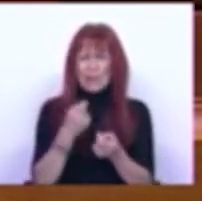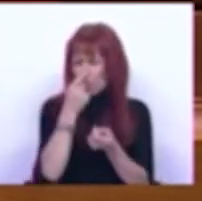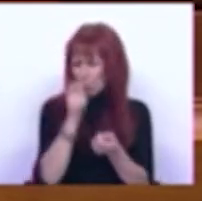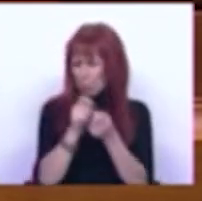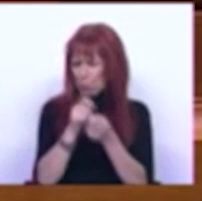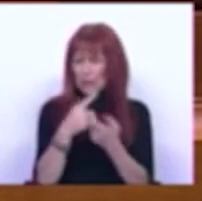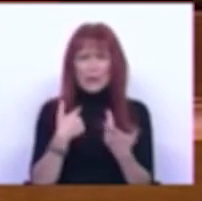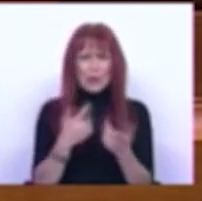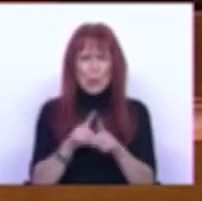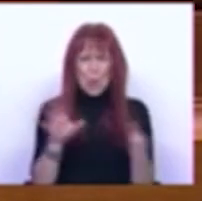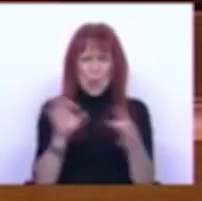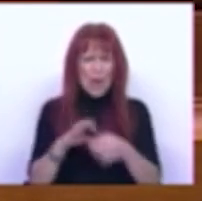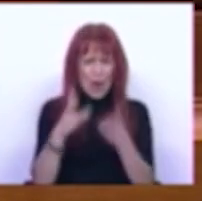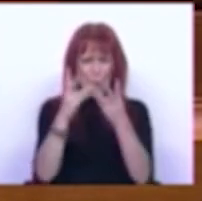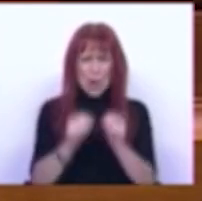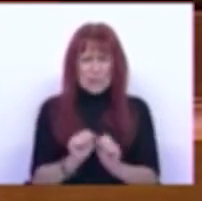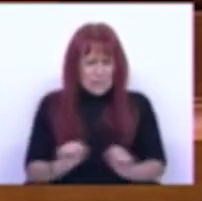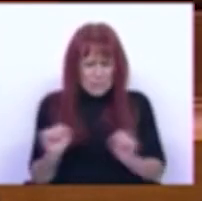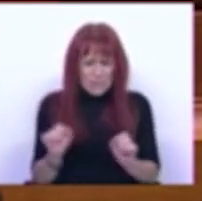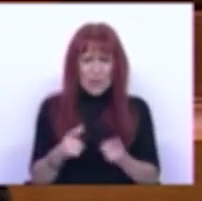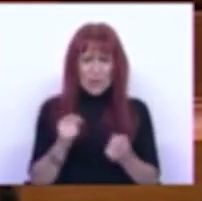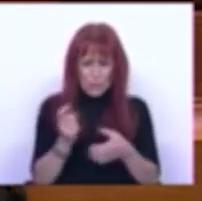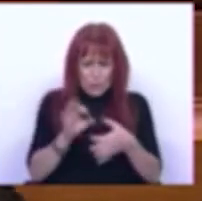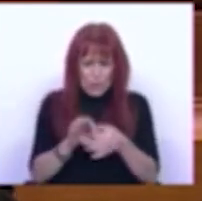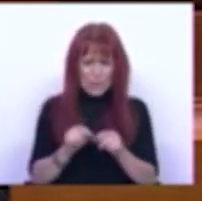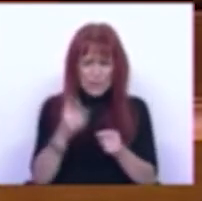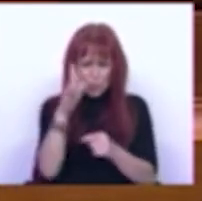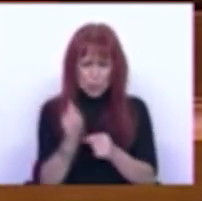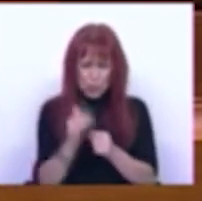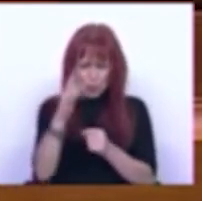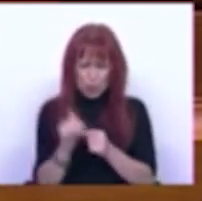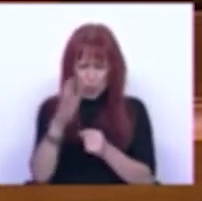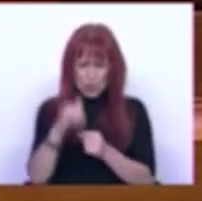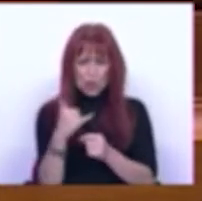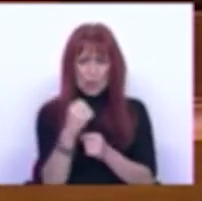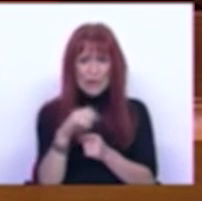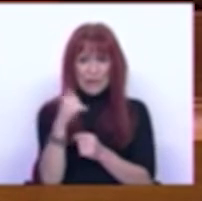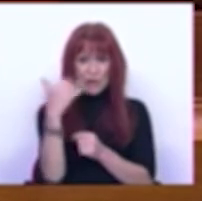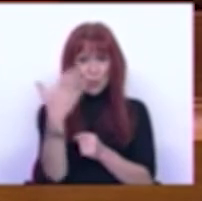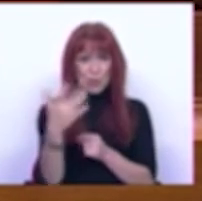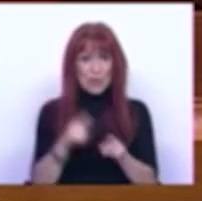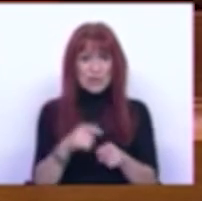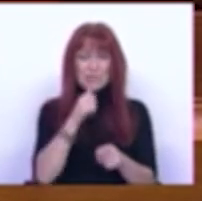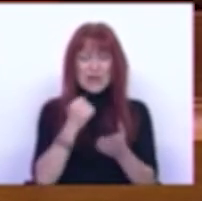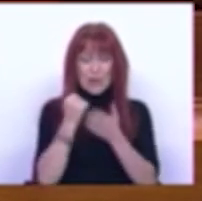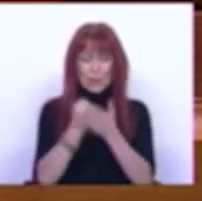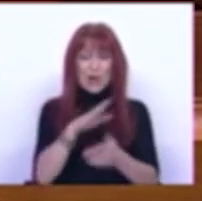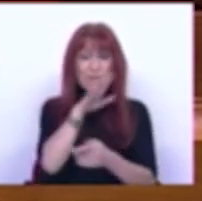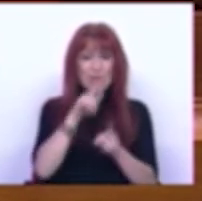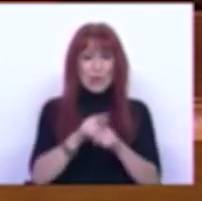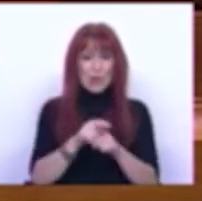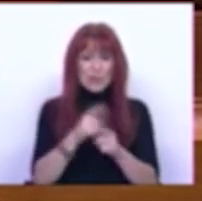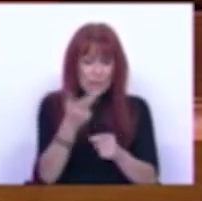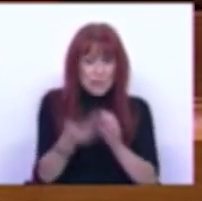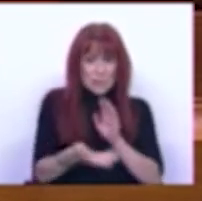que não entra sequer no orçamento tem cabimento nos doodécimos de 2021 A medida de apoio às famílias